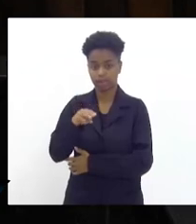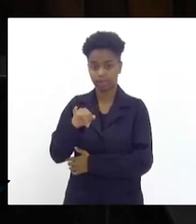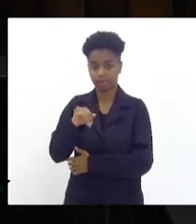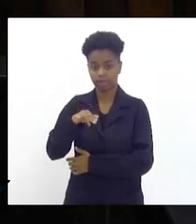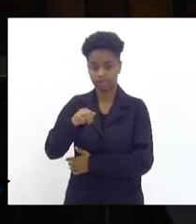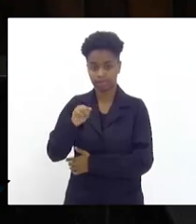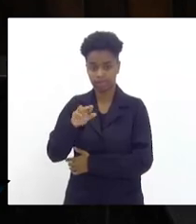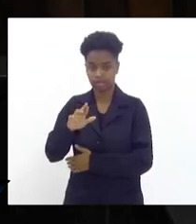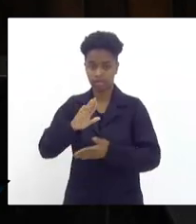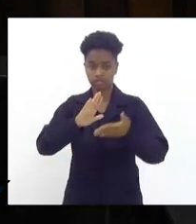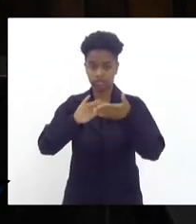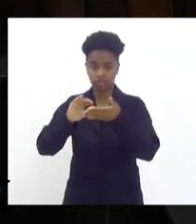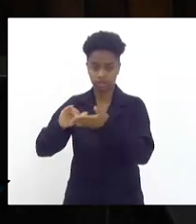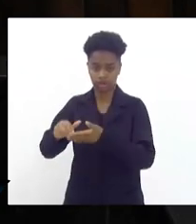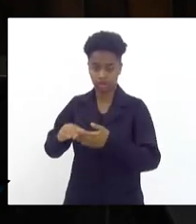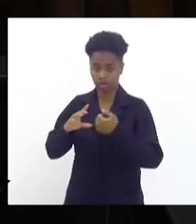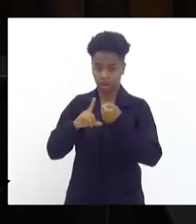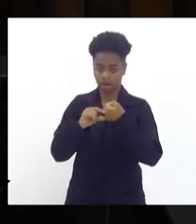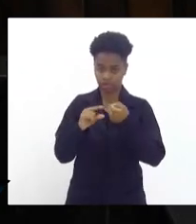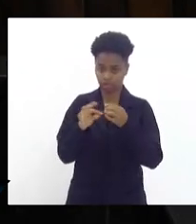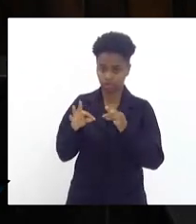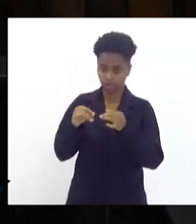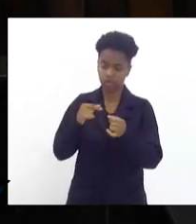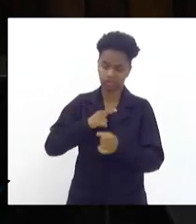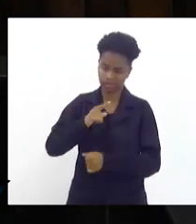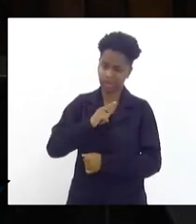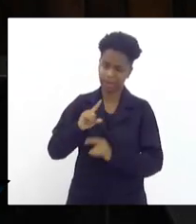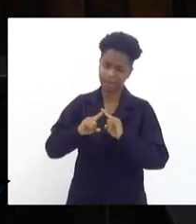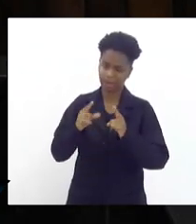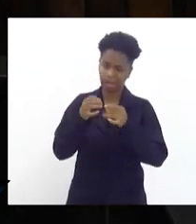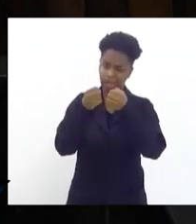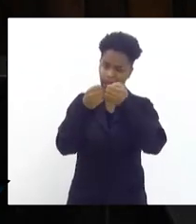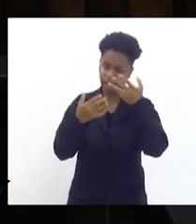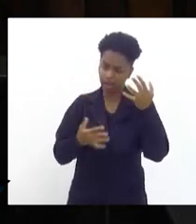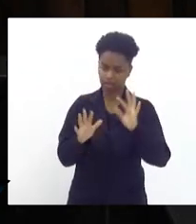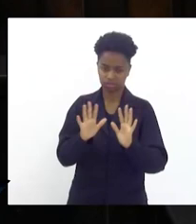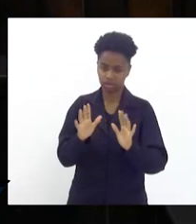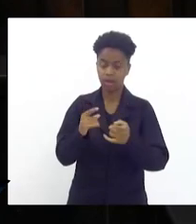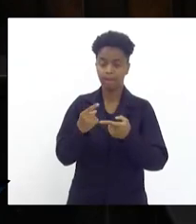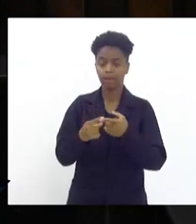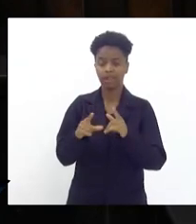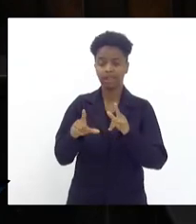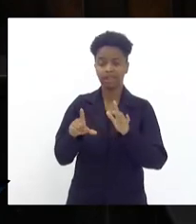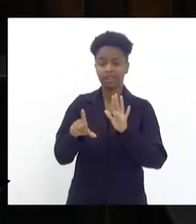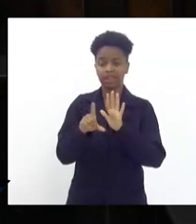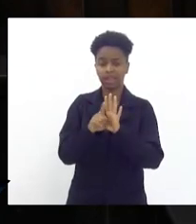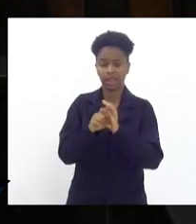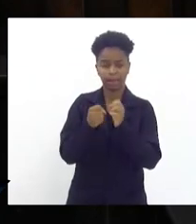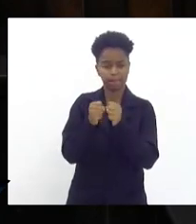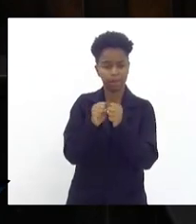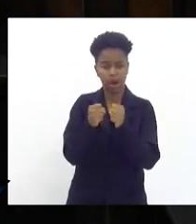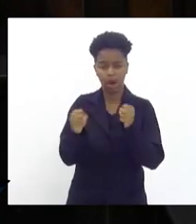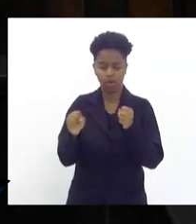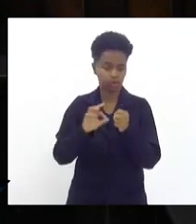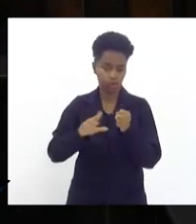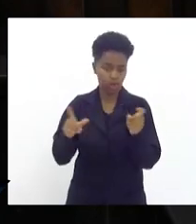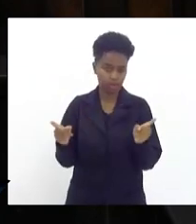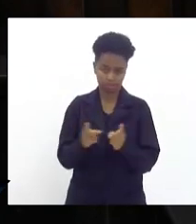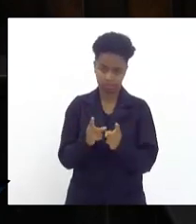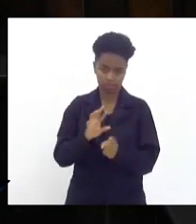vou citá-los para poupar tempo, porque não é uma lei pequena, senhor presidente, tem ela aqui na mão,